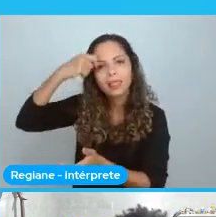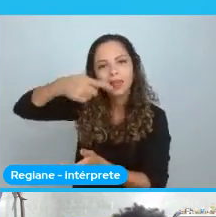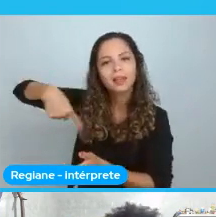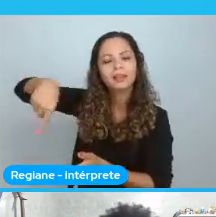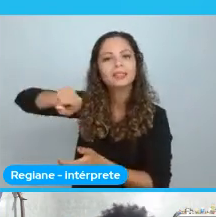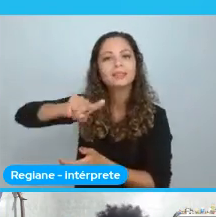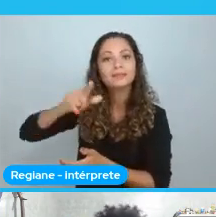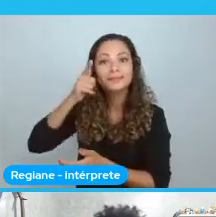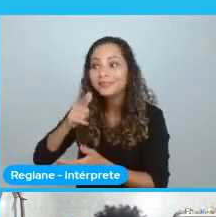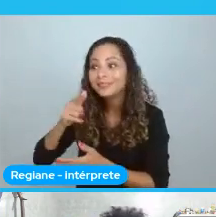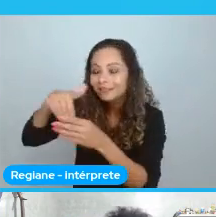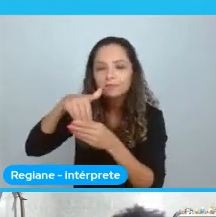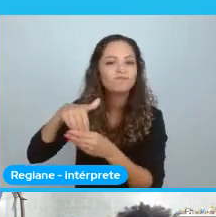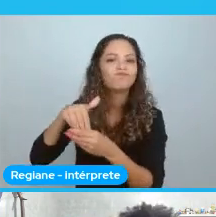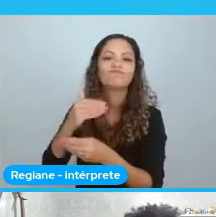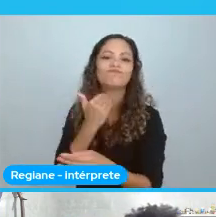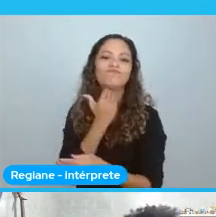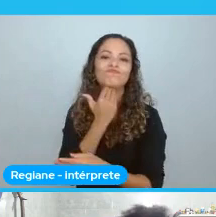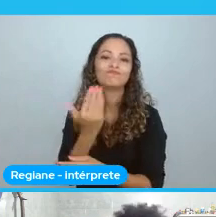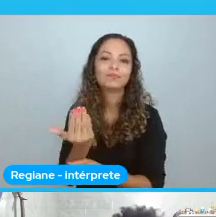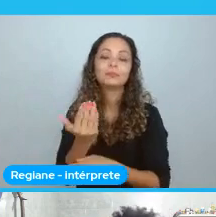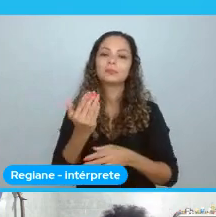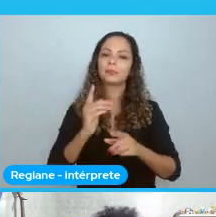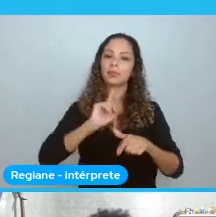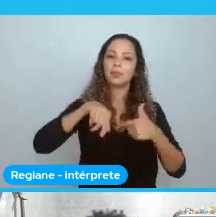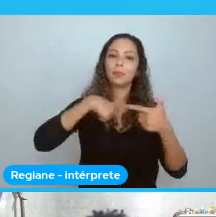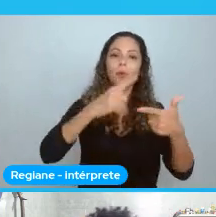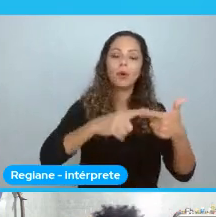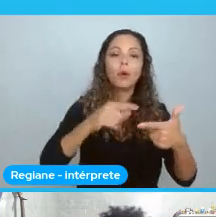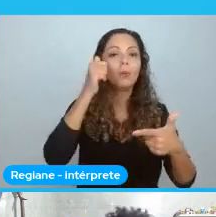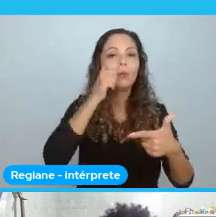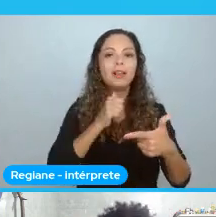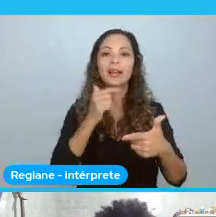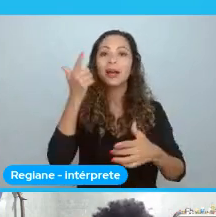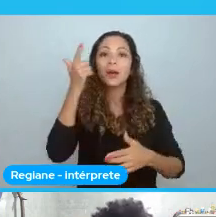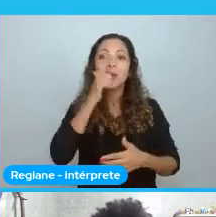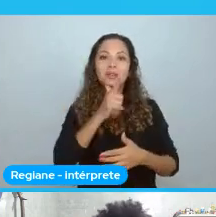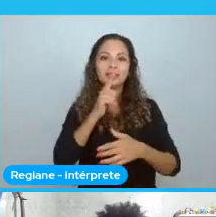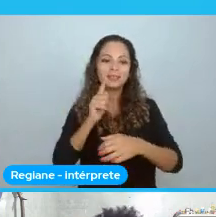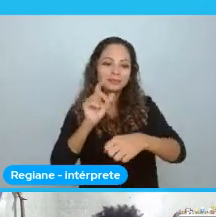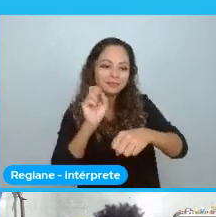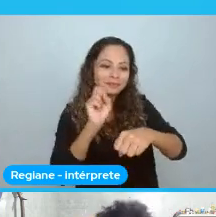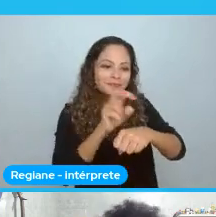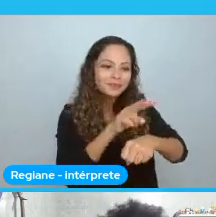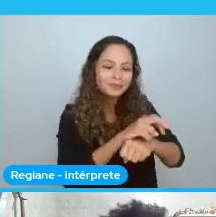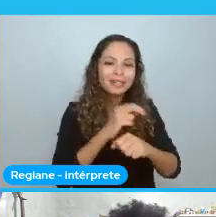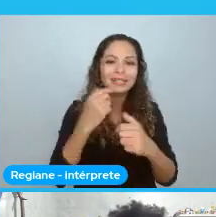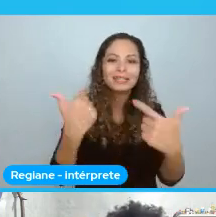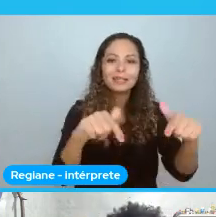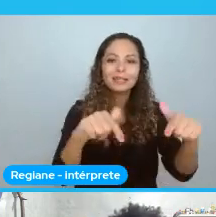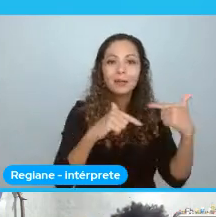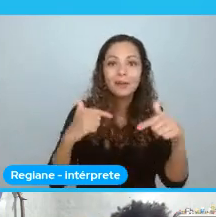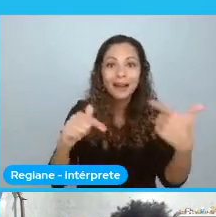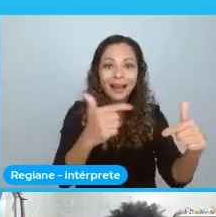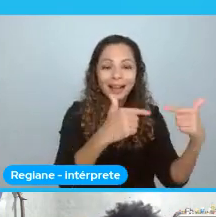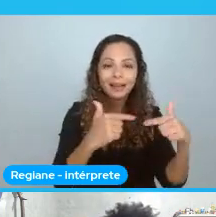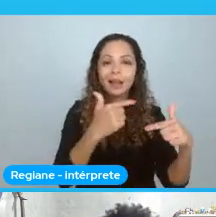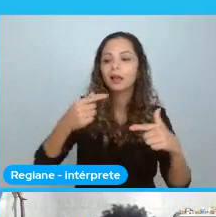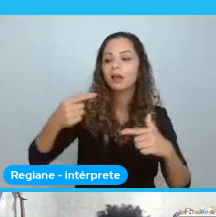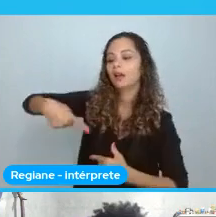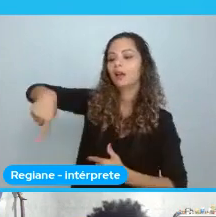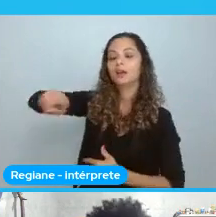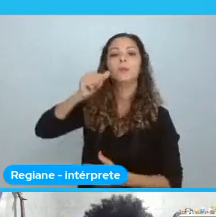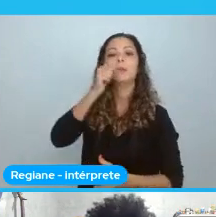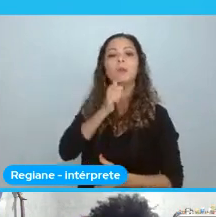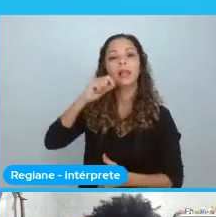brancas. Reivindicavam o direito. Para estar no mercado de trabalho. As mulheres negras. Já estavam lá. Então. As pautas. Elas não se contemplavam. E aí. Quando as